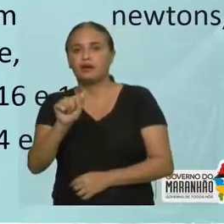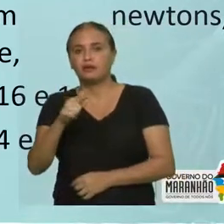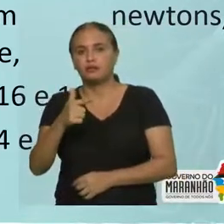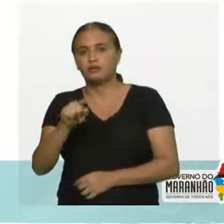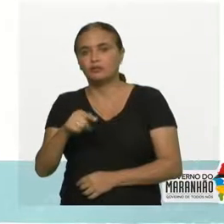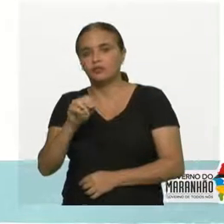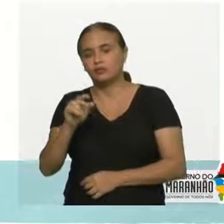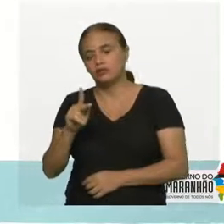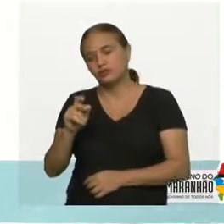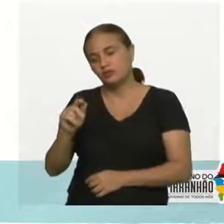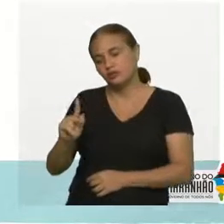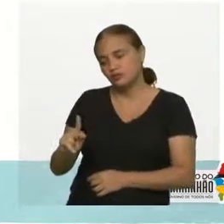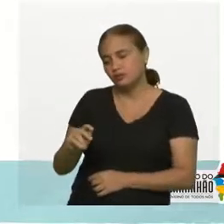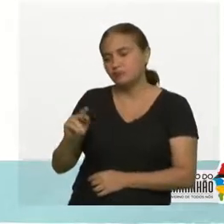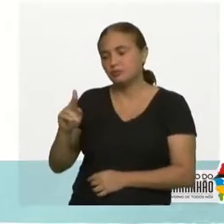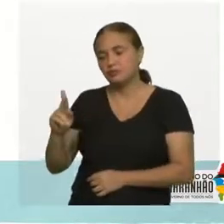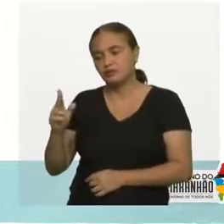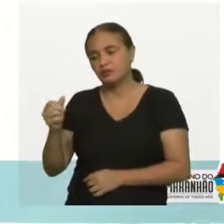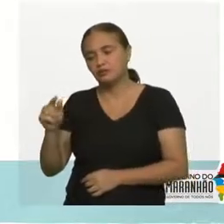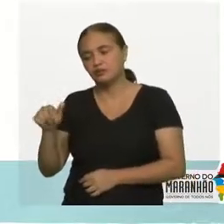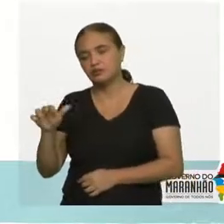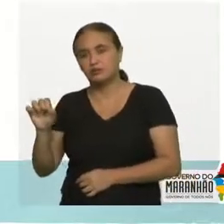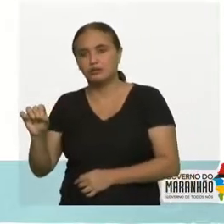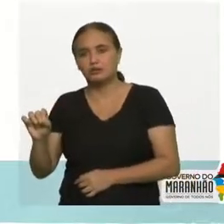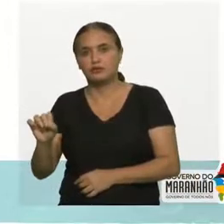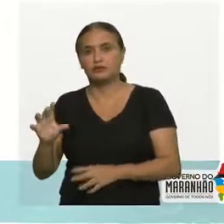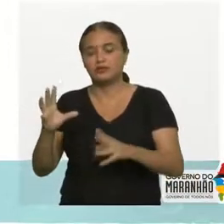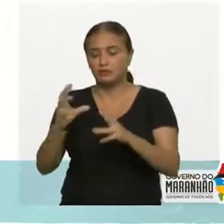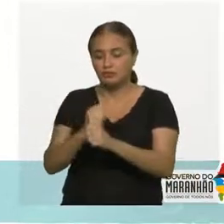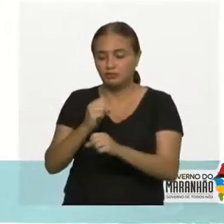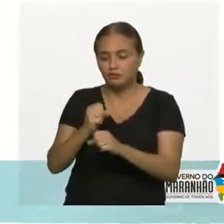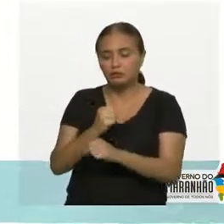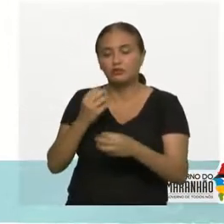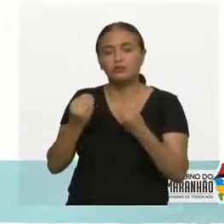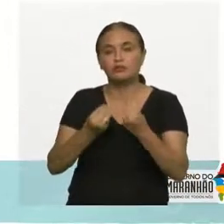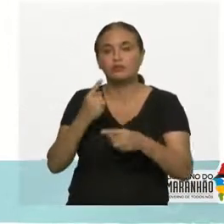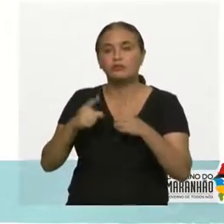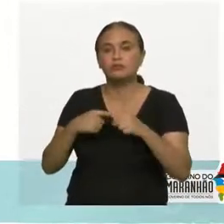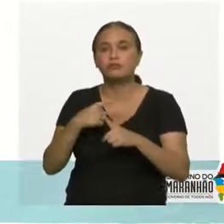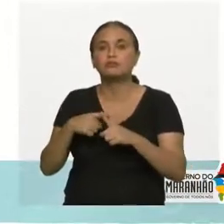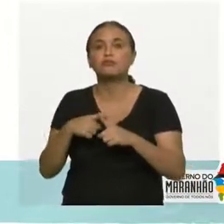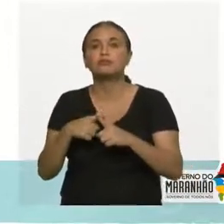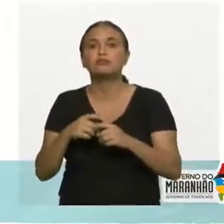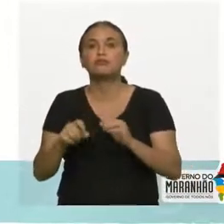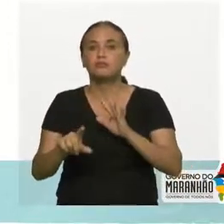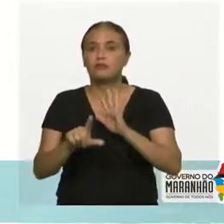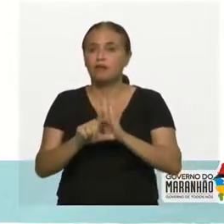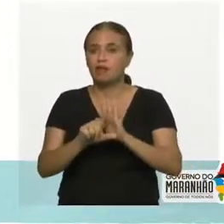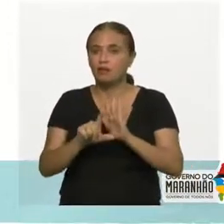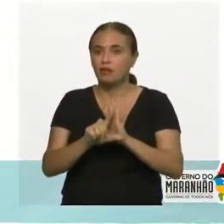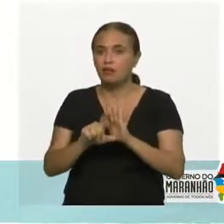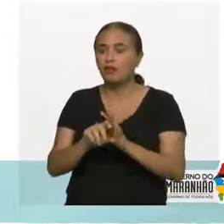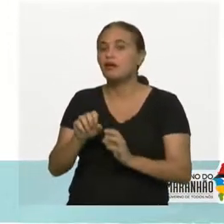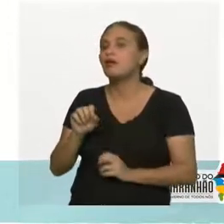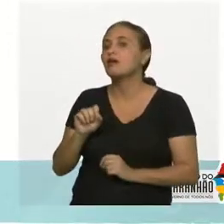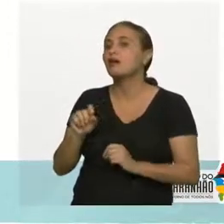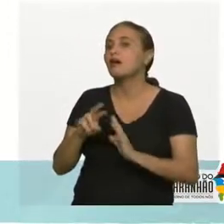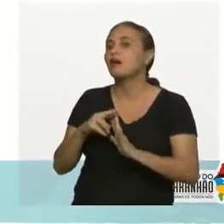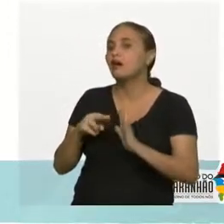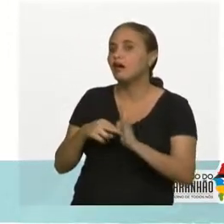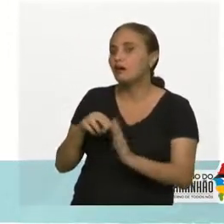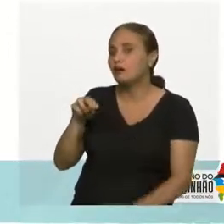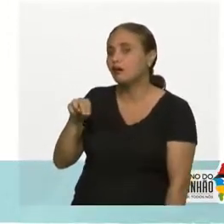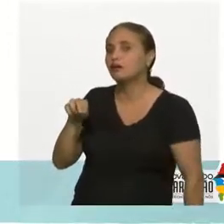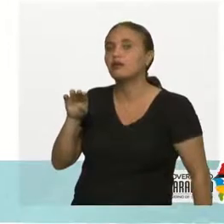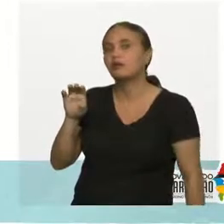Então, é muito simples para resolver isso aqui. Então, você vai pegar aqui, de acordo com a segunda lei de Newton, podemos determinar a força